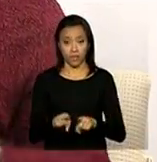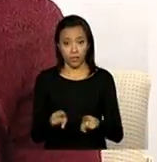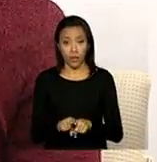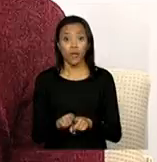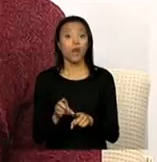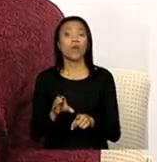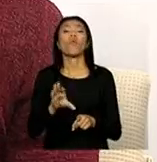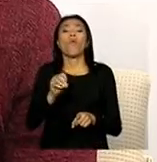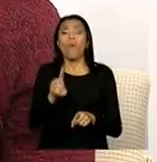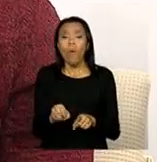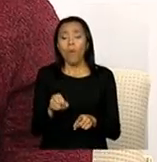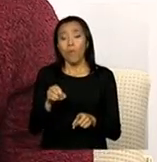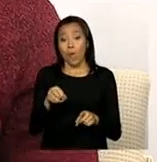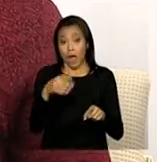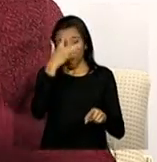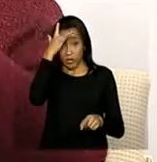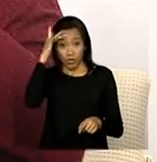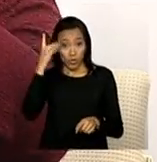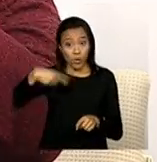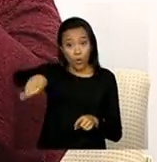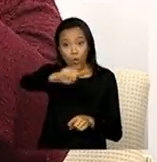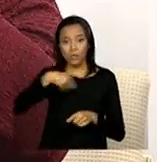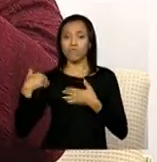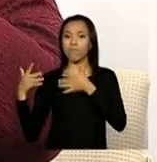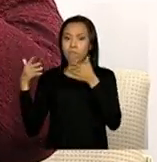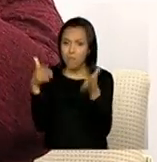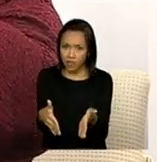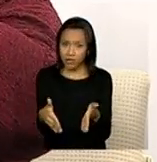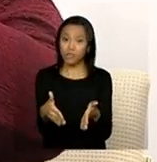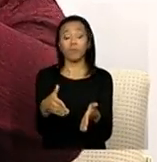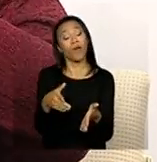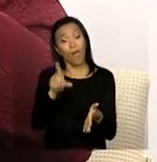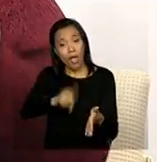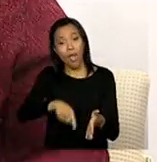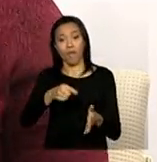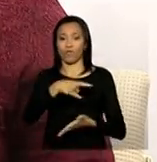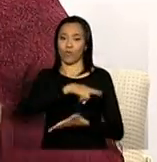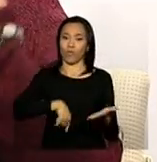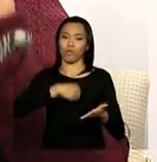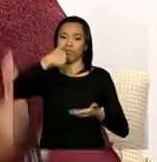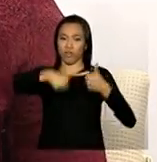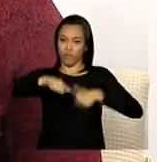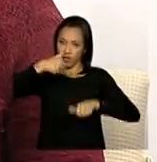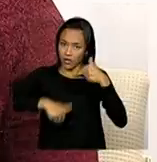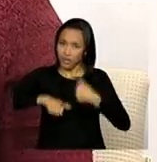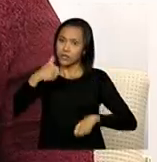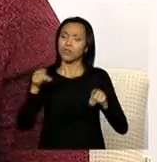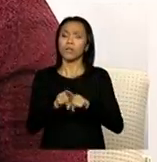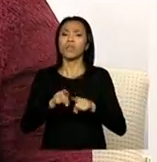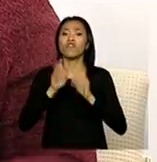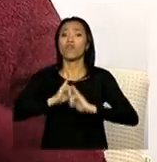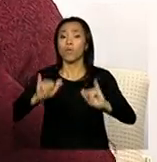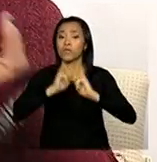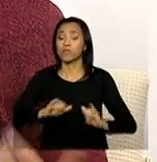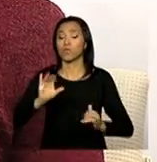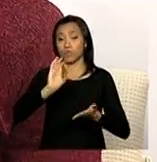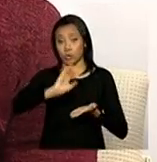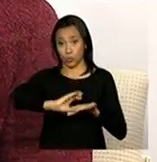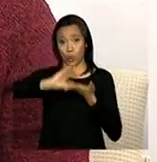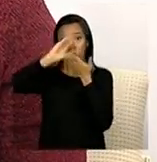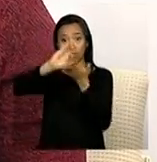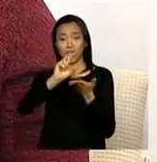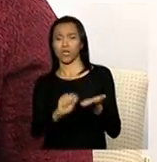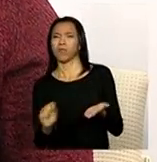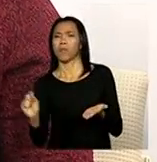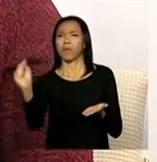participa da política de assistência social, então nós temos também uma avaliação e dados dos conselhos municipais do Brasil